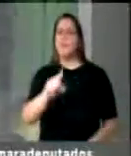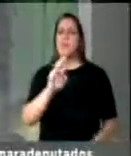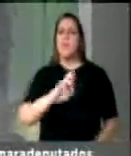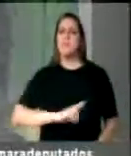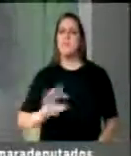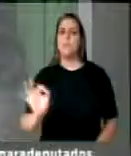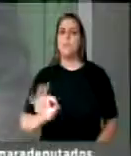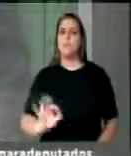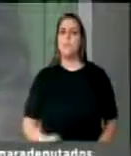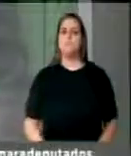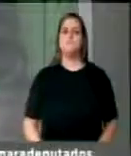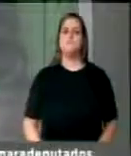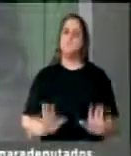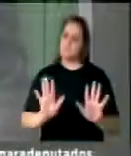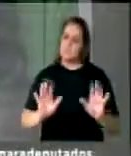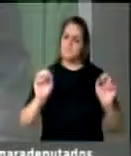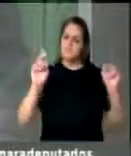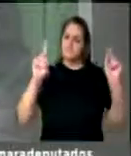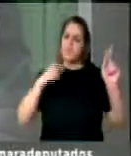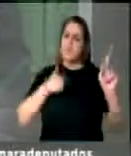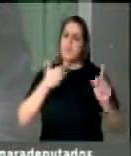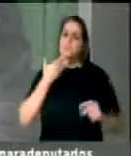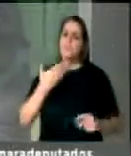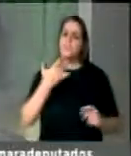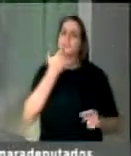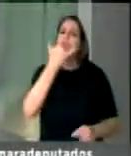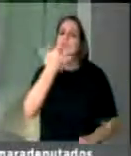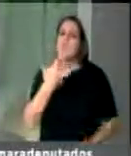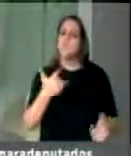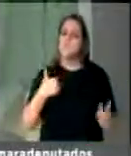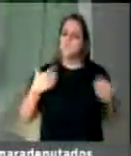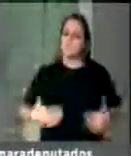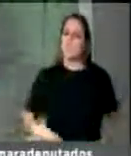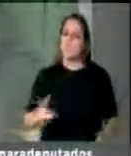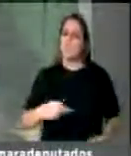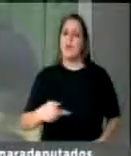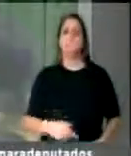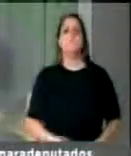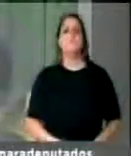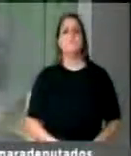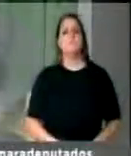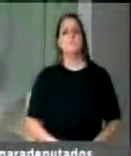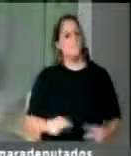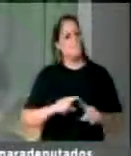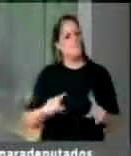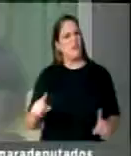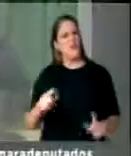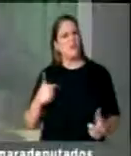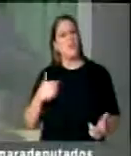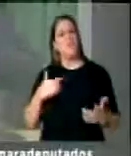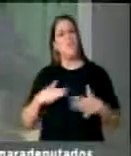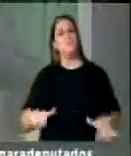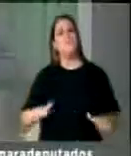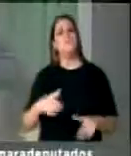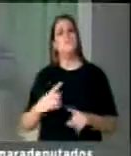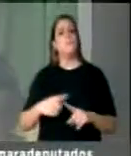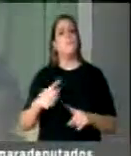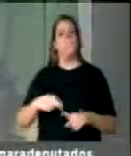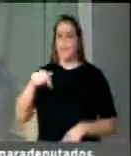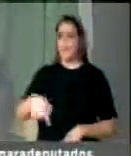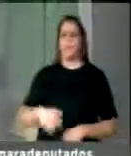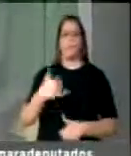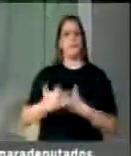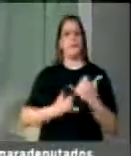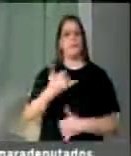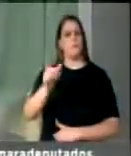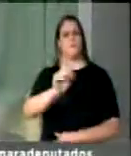Peço desculpas pelo meu comportamento, mas eu não tenho como deixar de agir diferente, porque nós não brincamos na